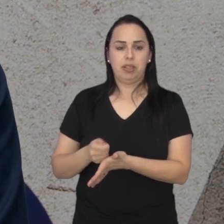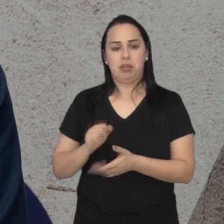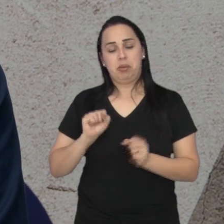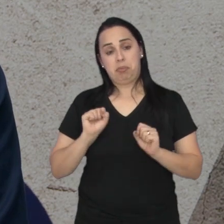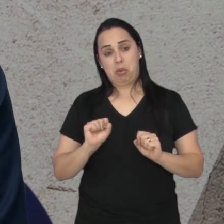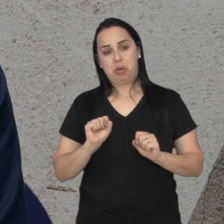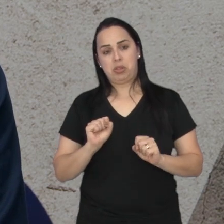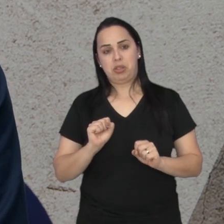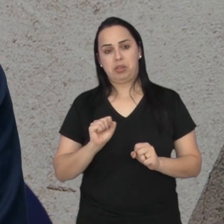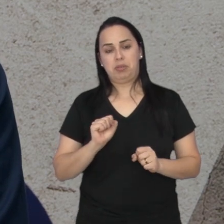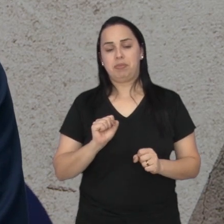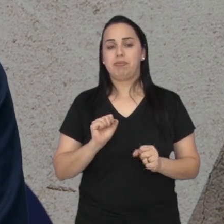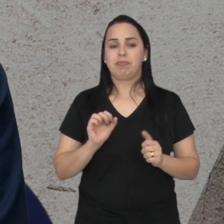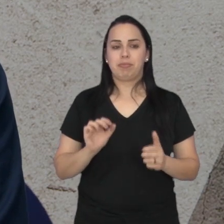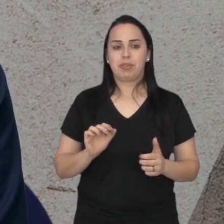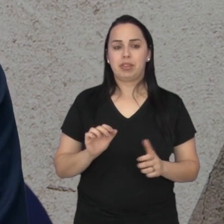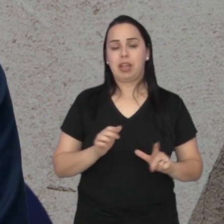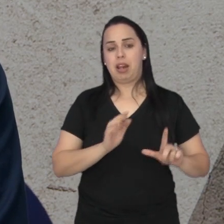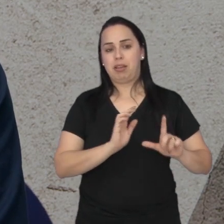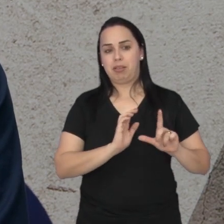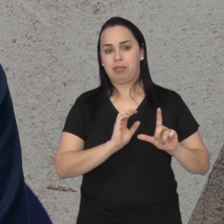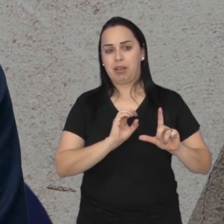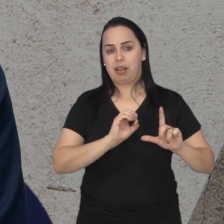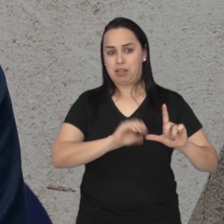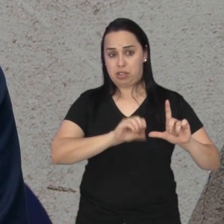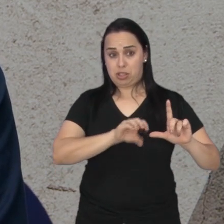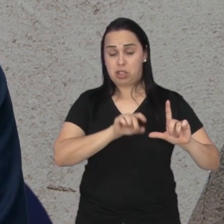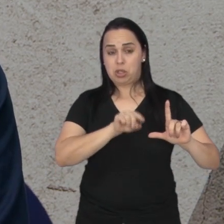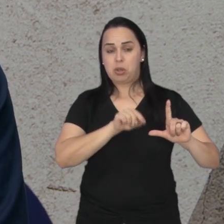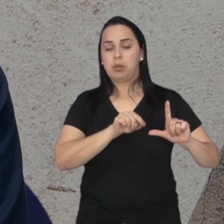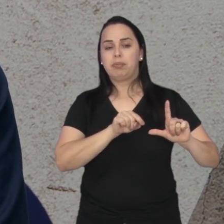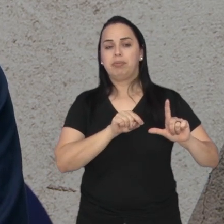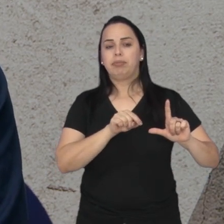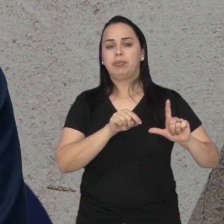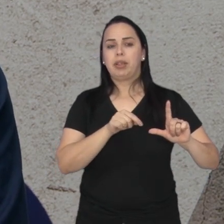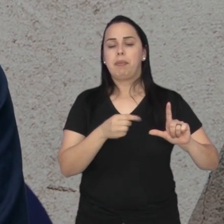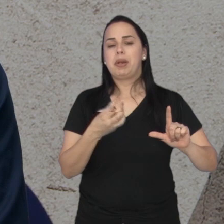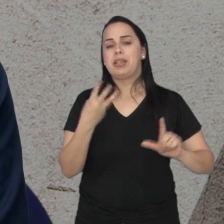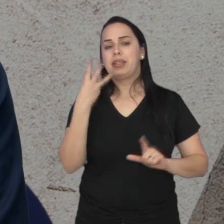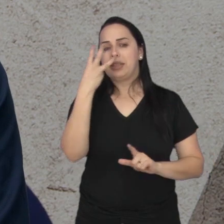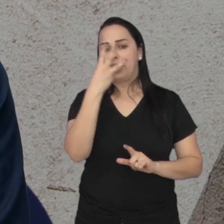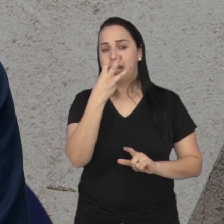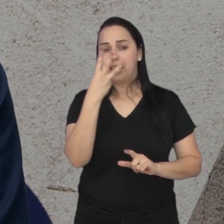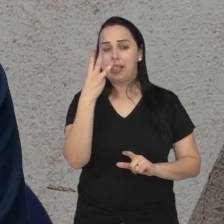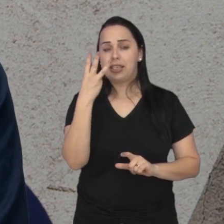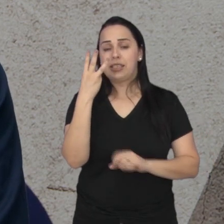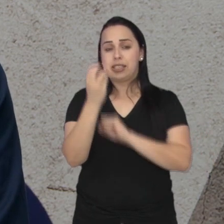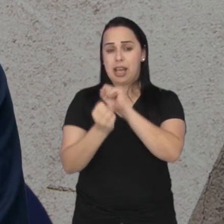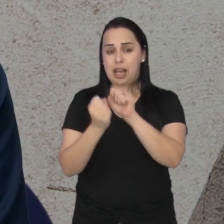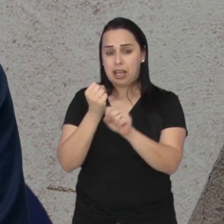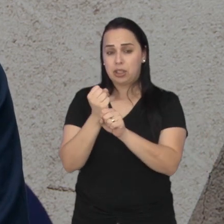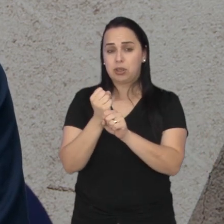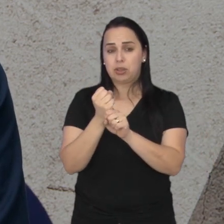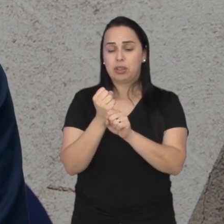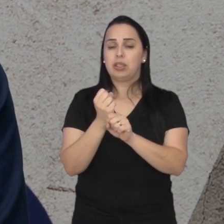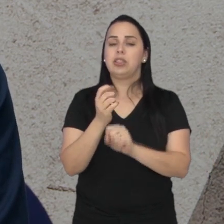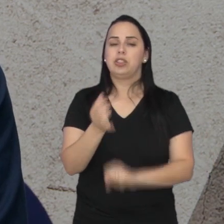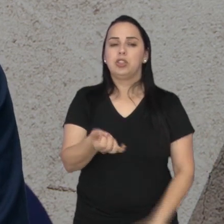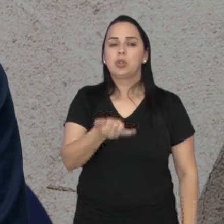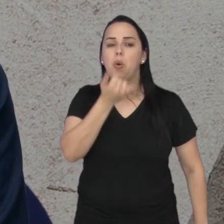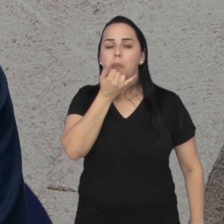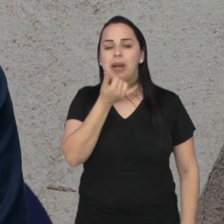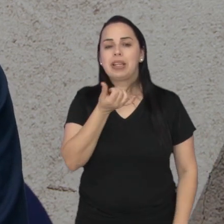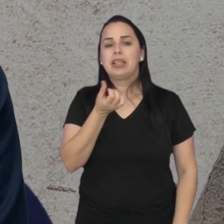E aí, ele pode seguir, por exemplo, na licenciatura, ele precisa fazer três anos de estágio, três